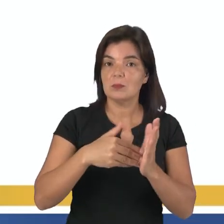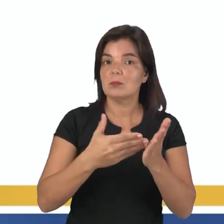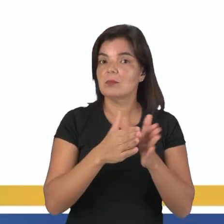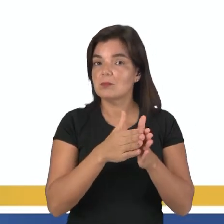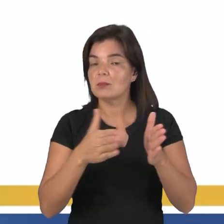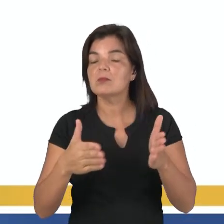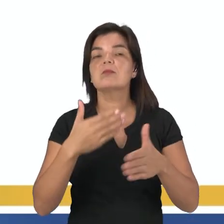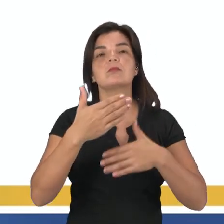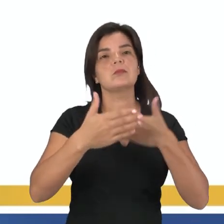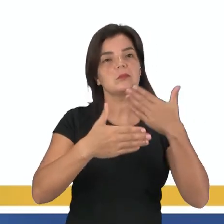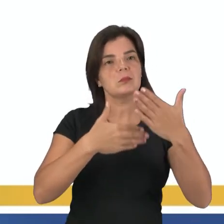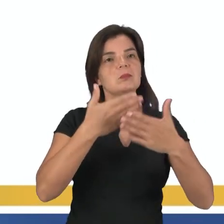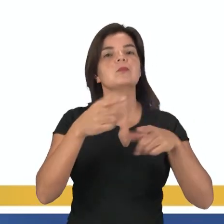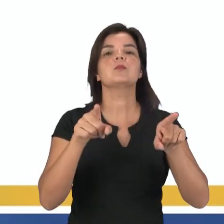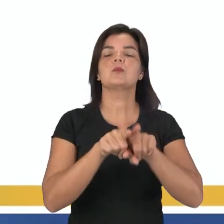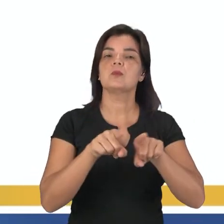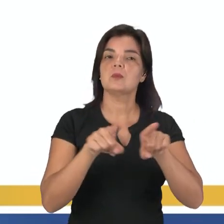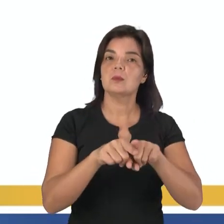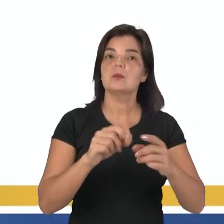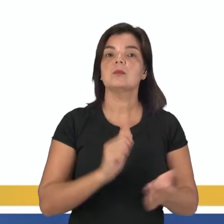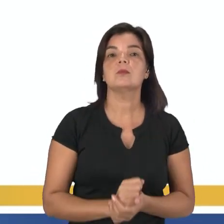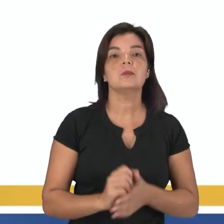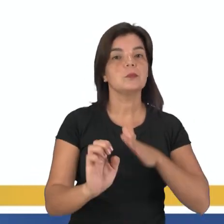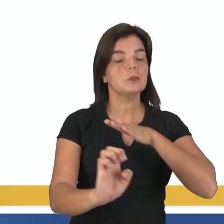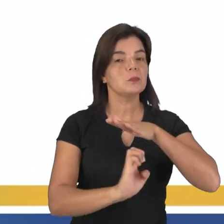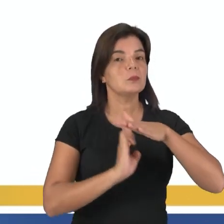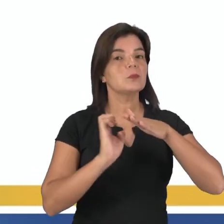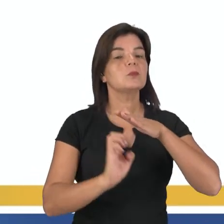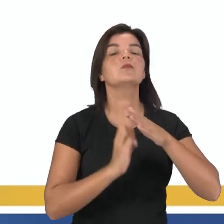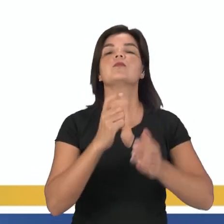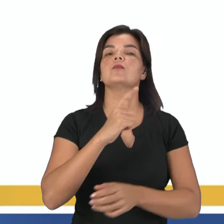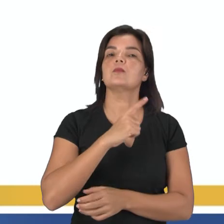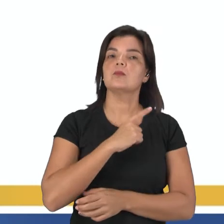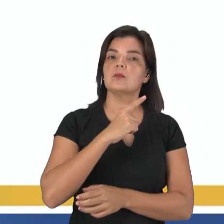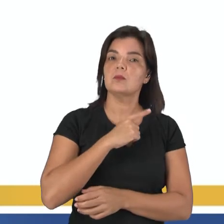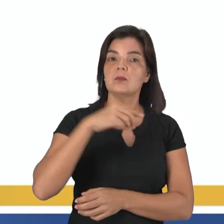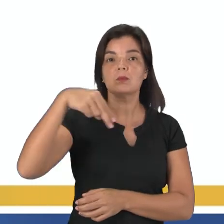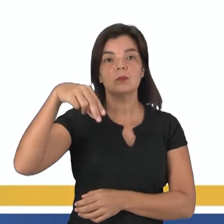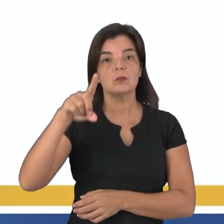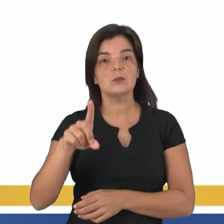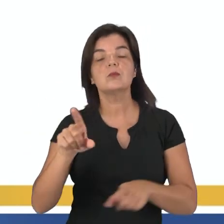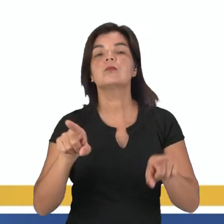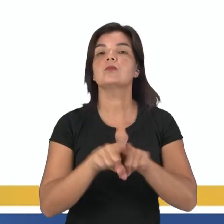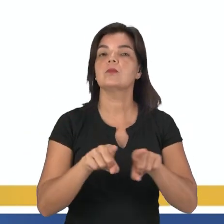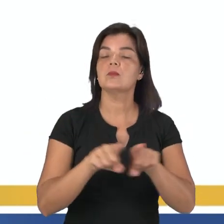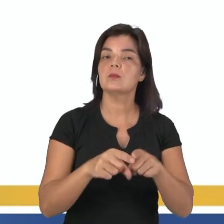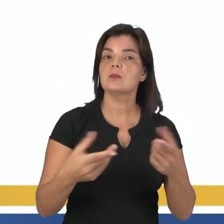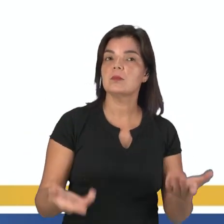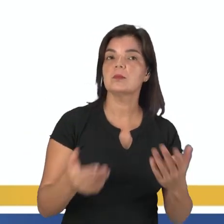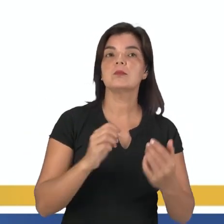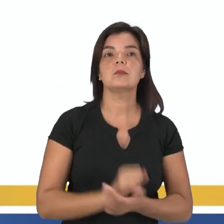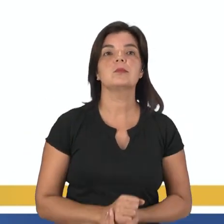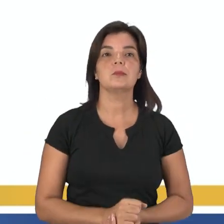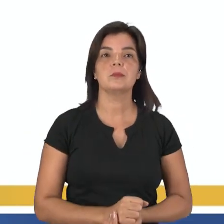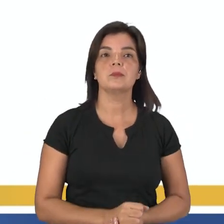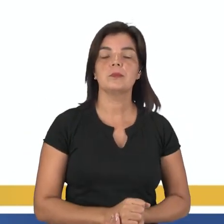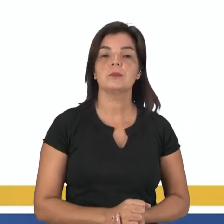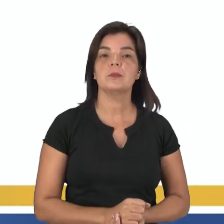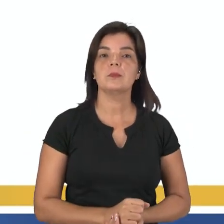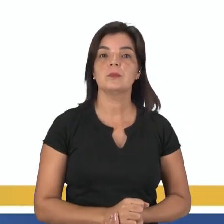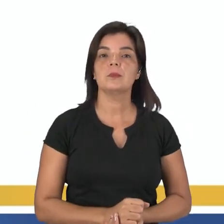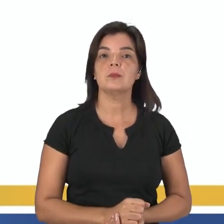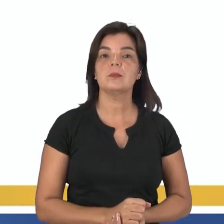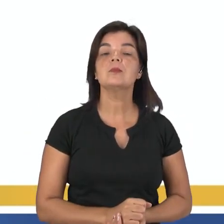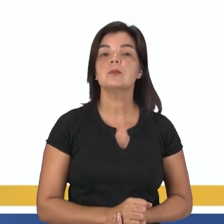cá. Cada vez isso tem aumentado porque grandes empresas têm ido para a região nordeste, inclusive causando a